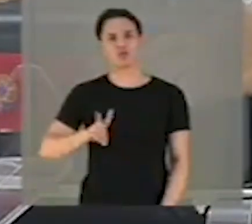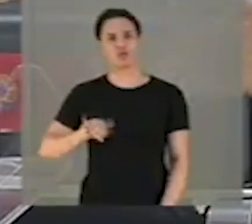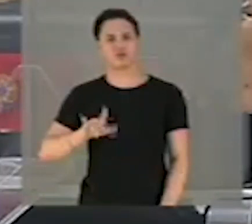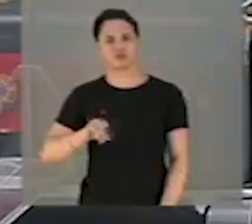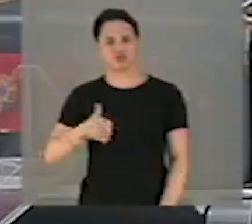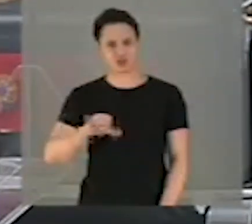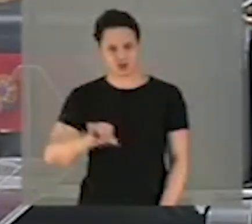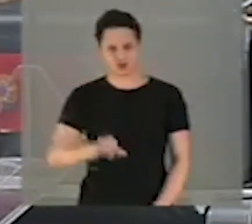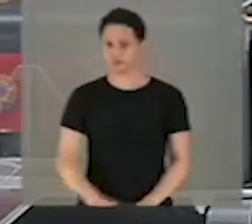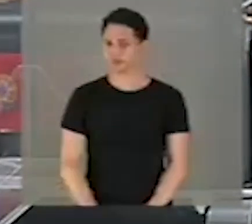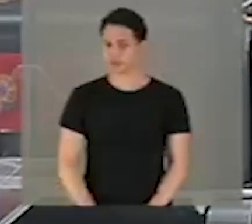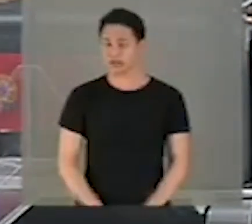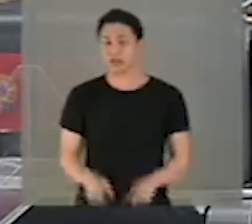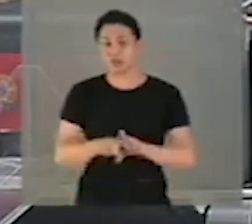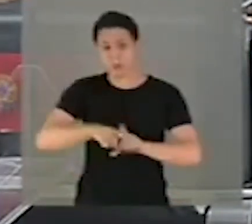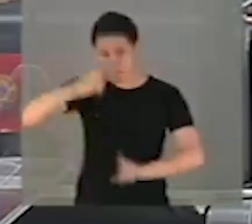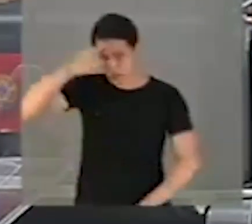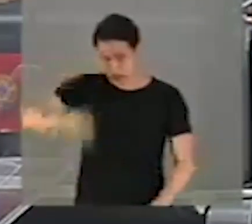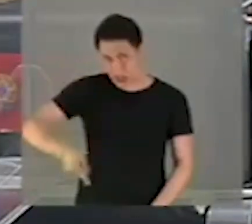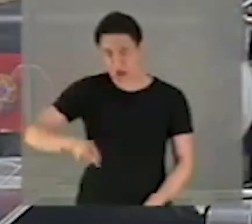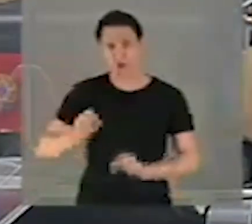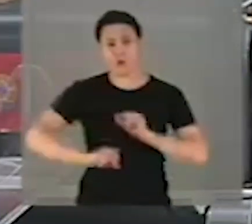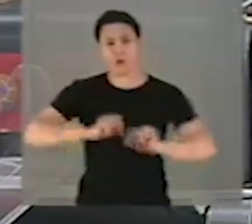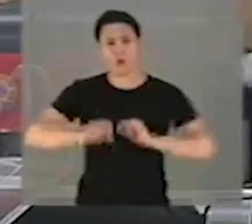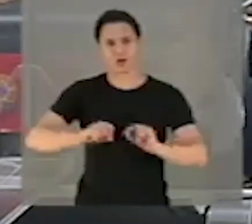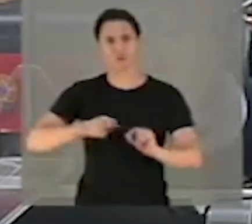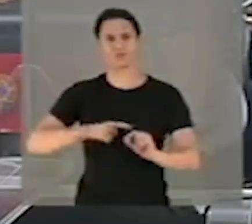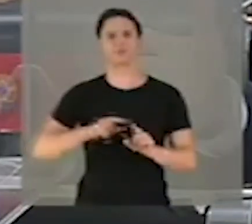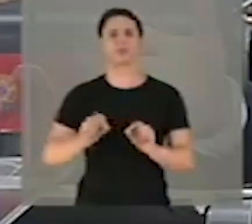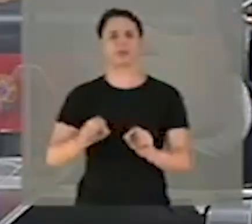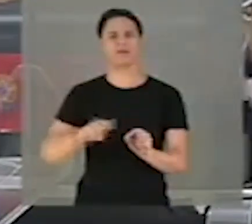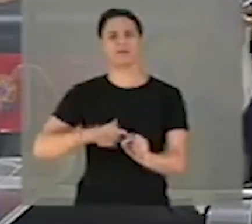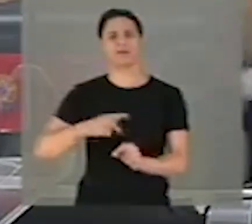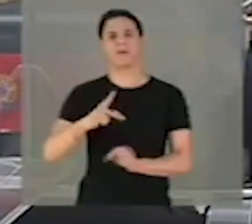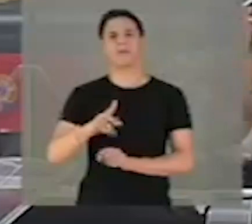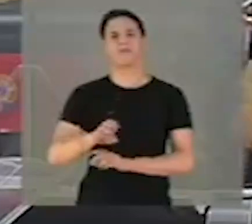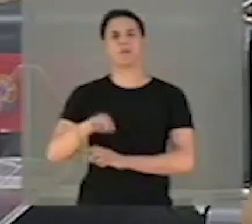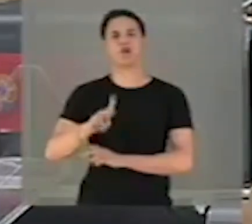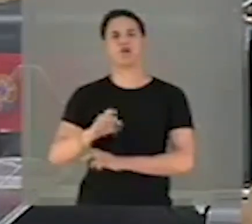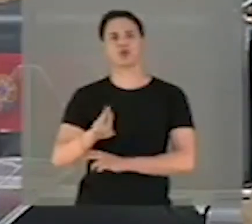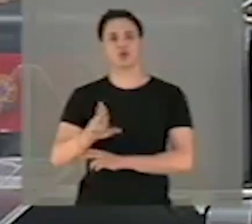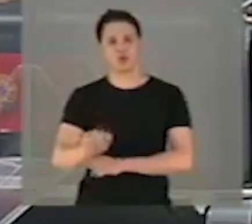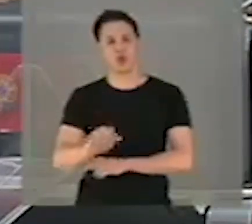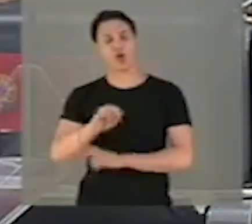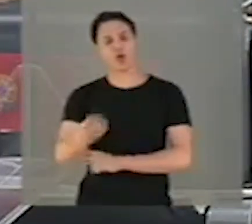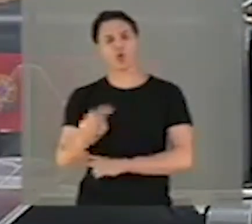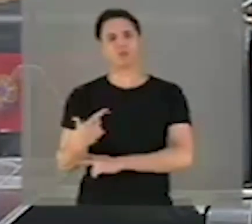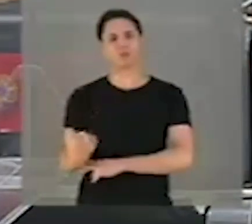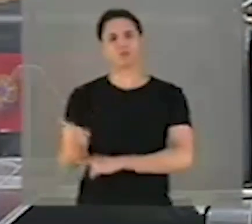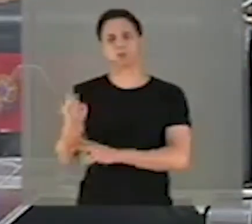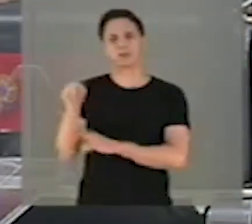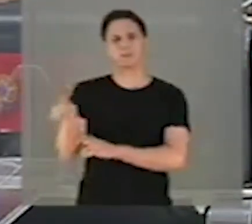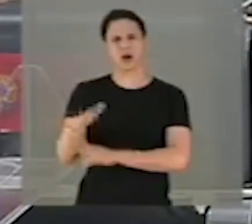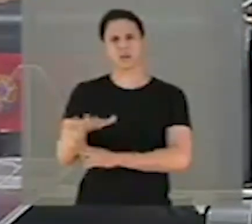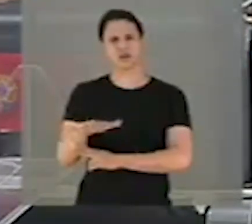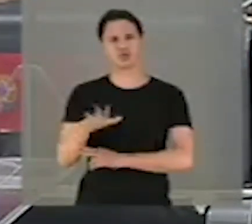ainda a determinação de penhora, de bloqueio de valores e bens na ordem de